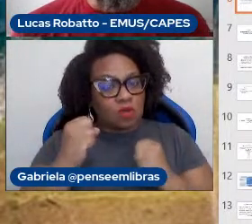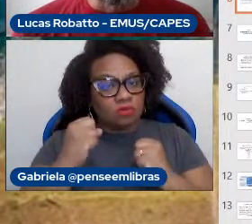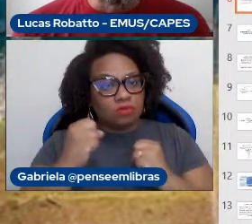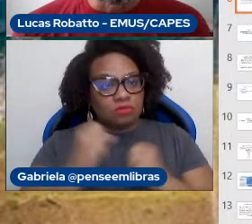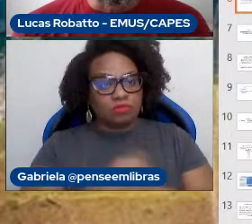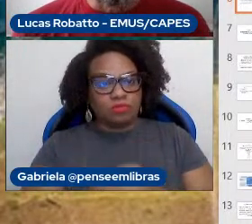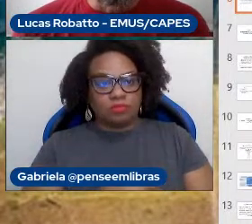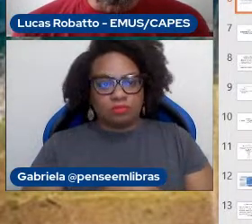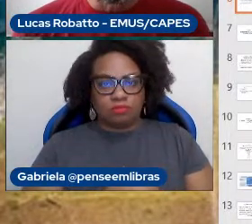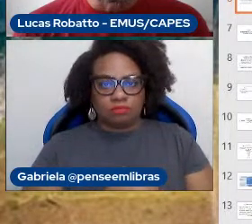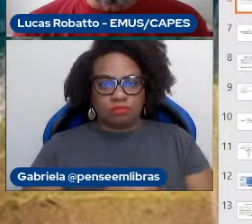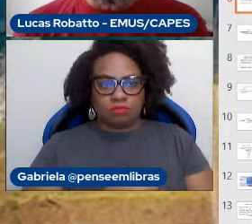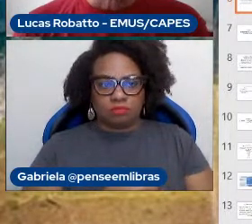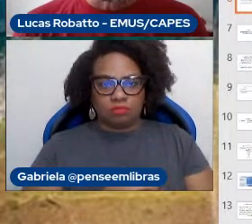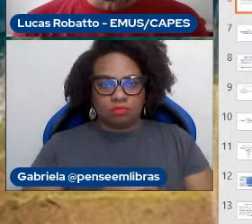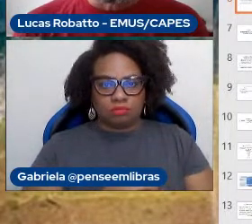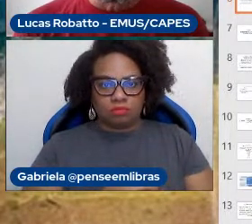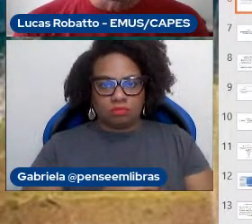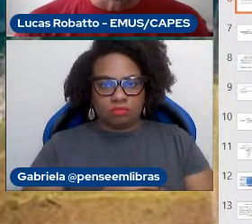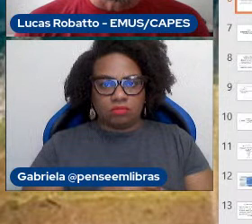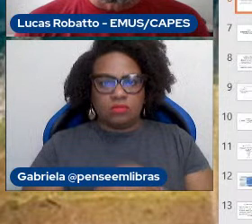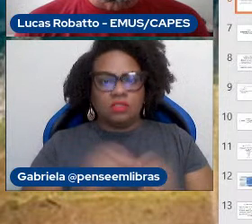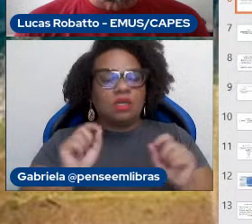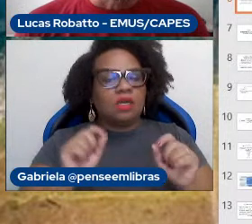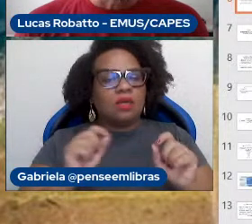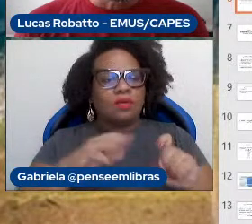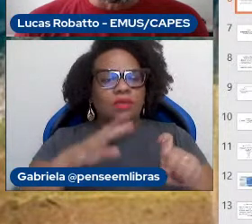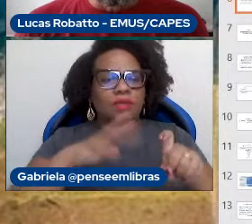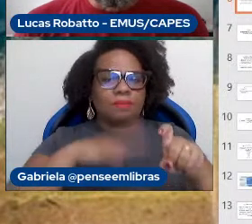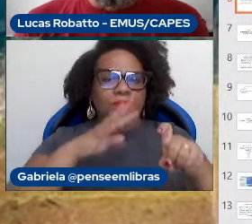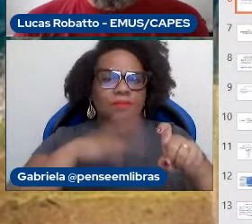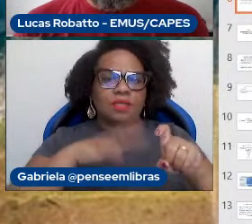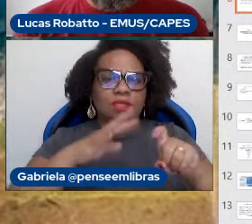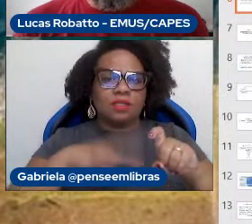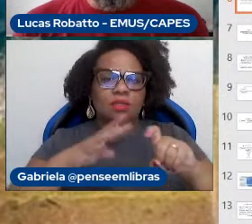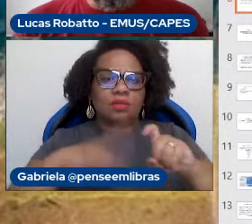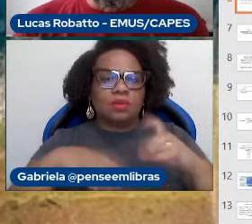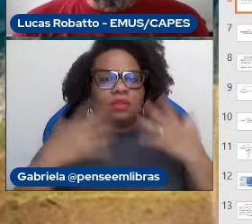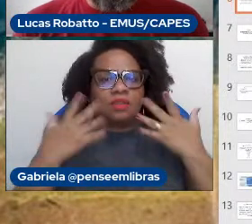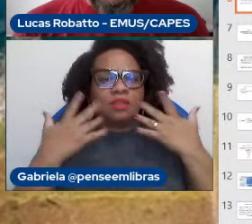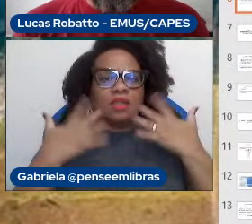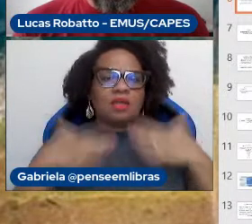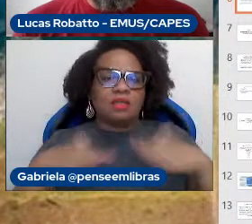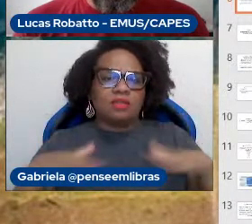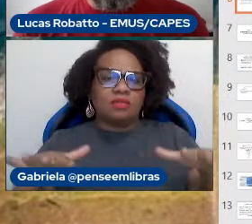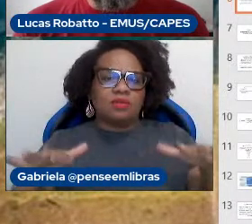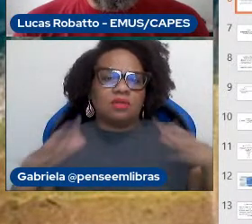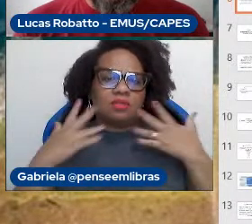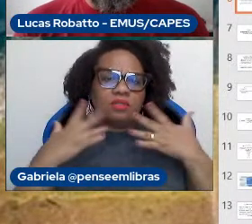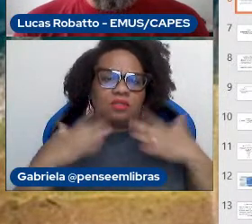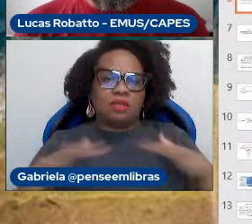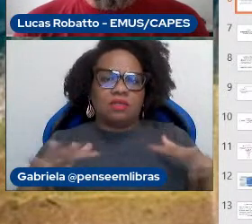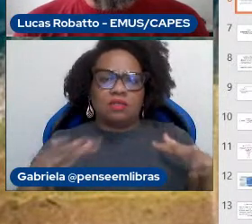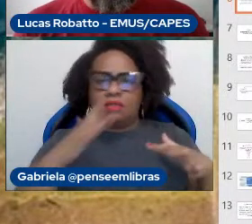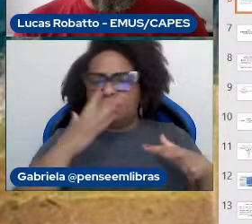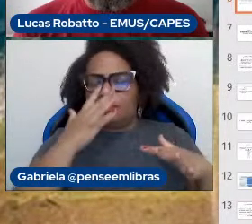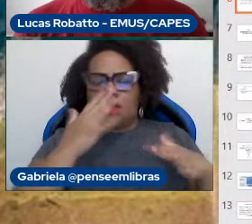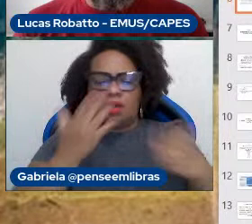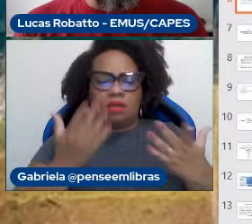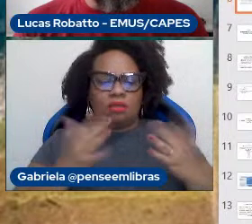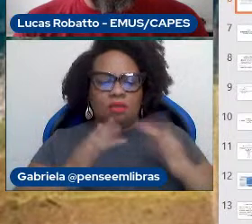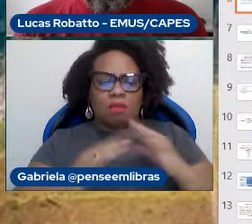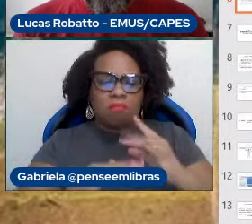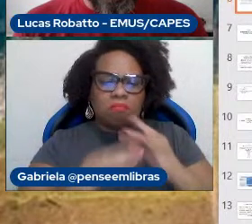para os músicos, que é o mito da naturalidade do tocar. É como se tocar o instrumento fosse algo natural.